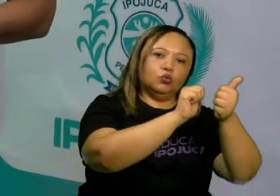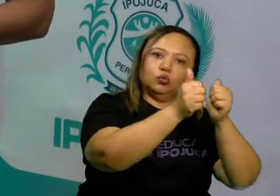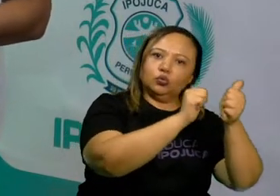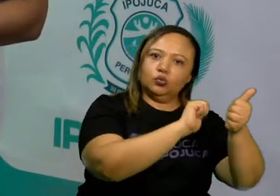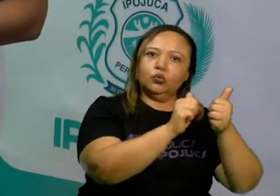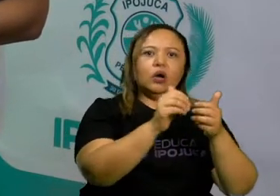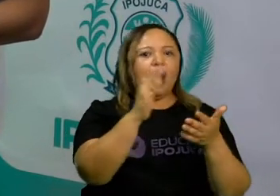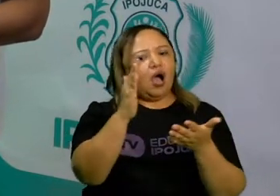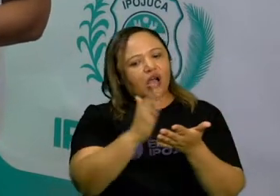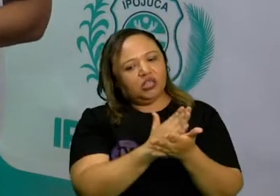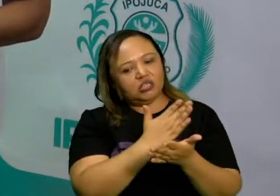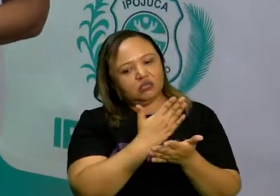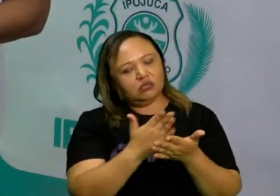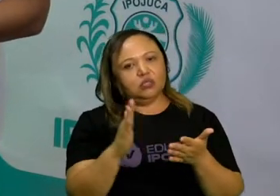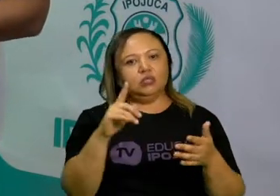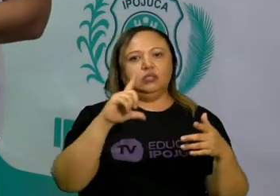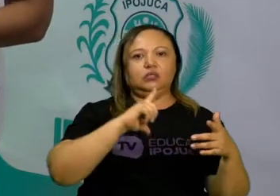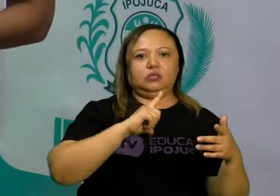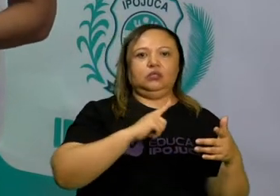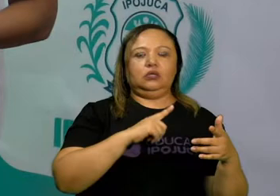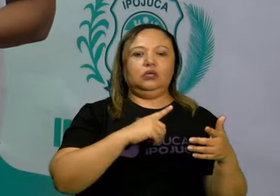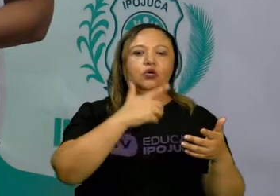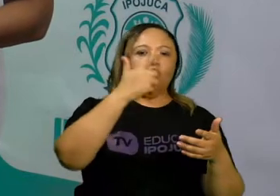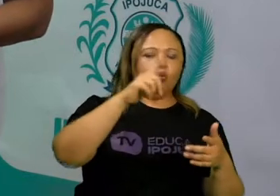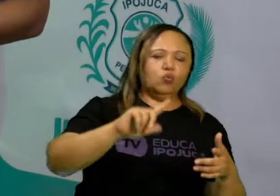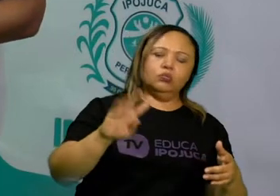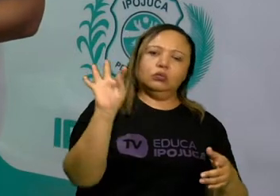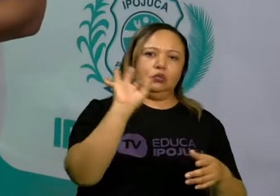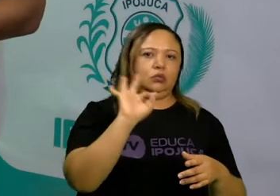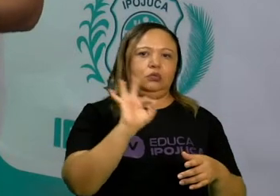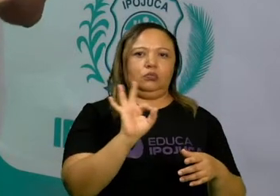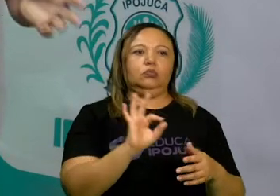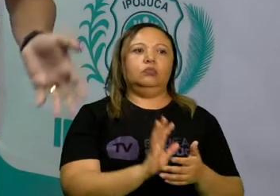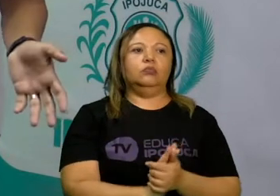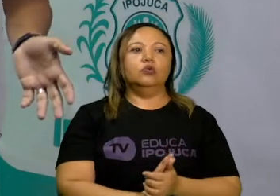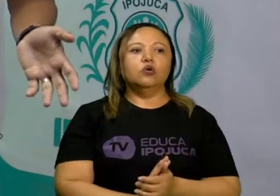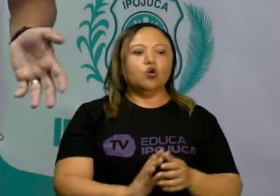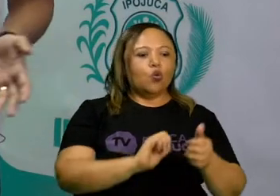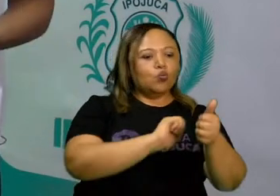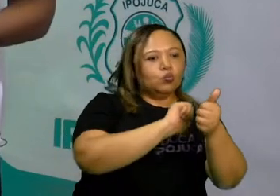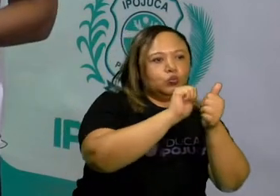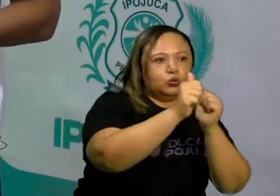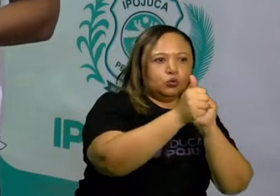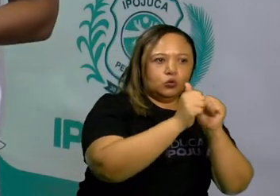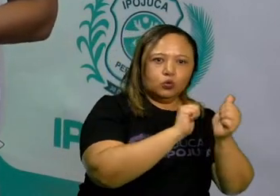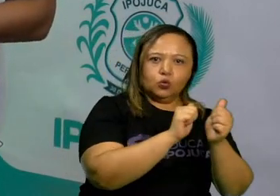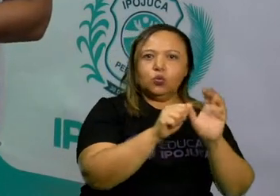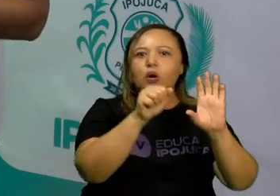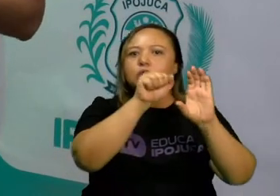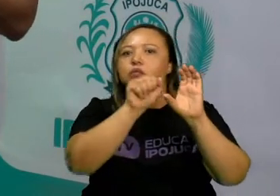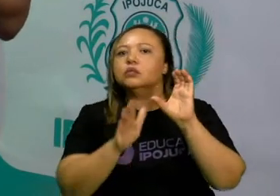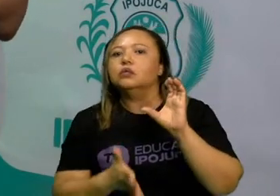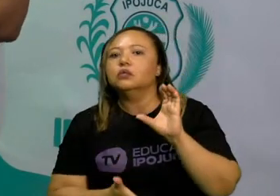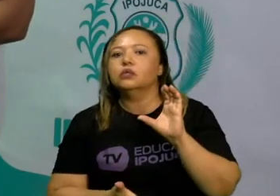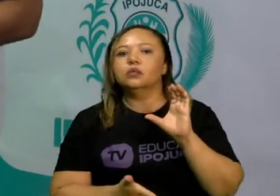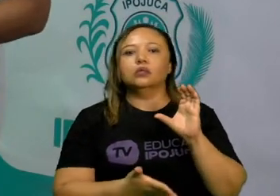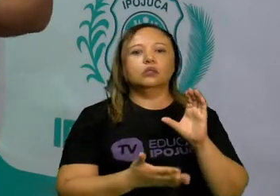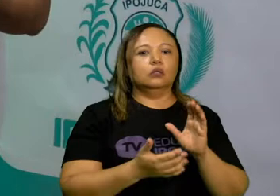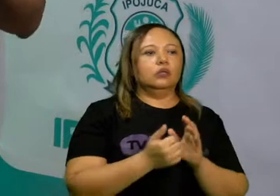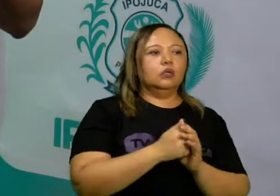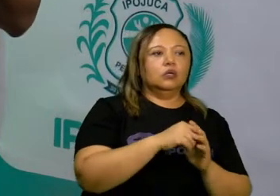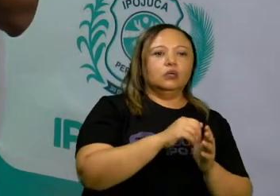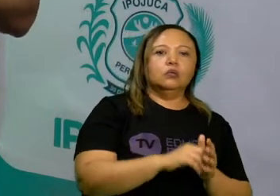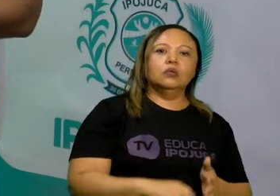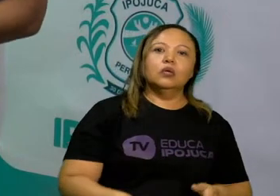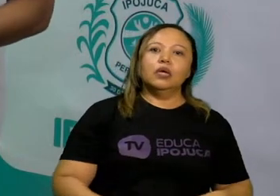o alto rendimento, o melhor desempenho possível. O jogo, ele vai ser caracterizado pela espontaneidade,